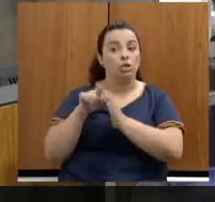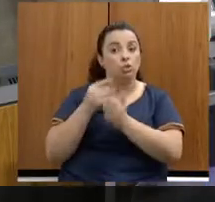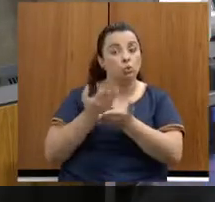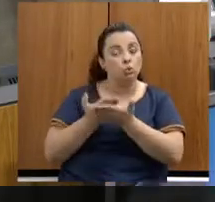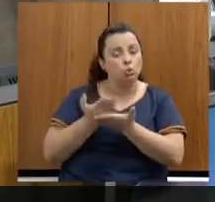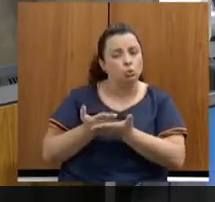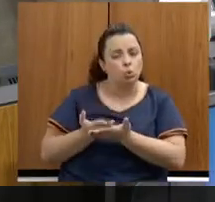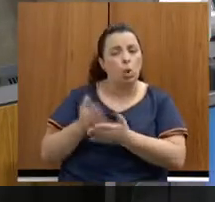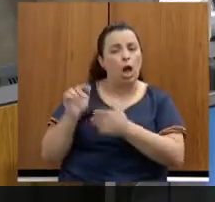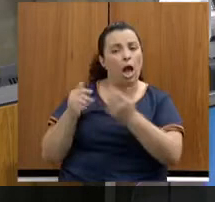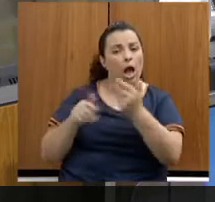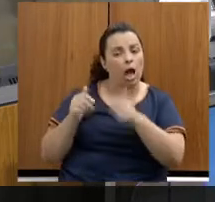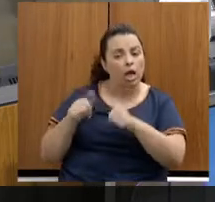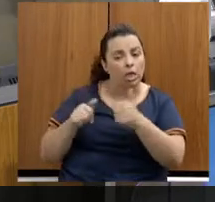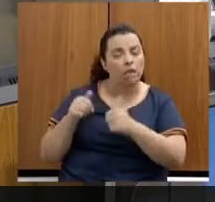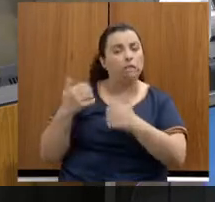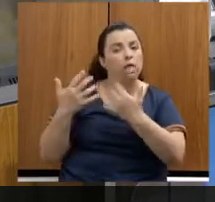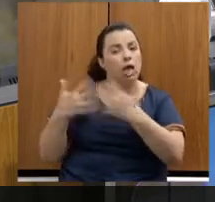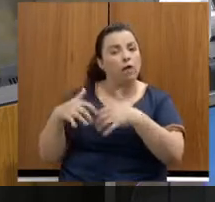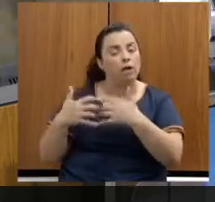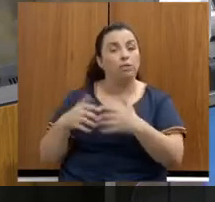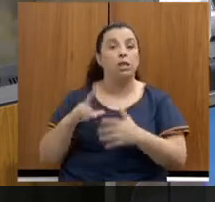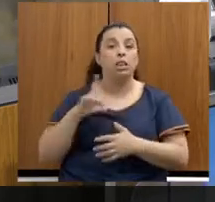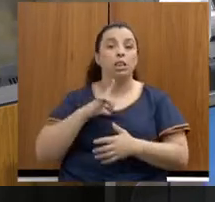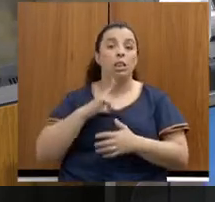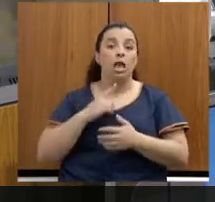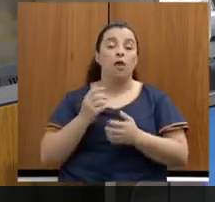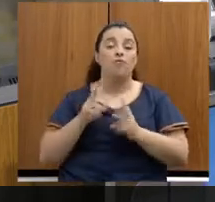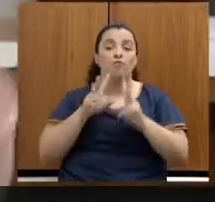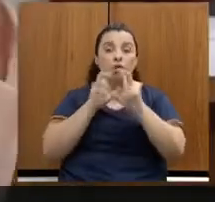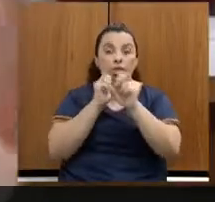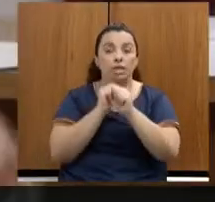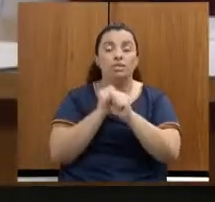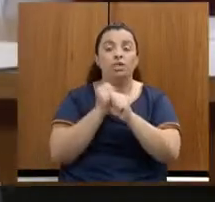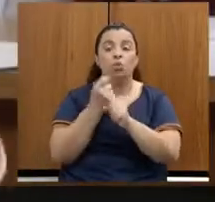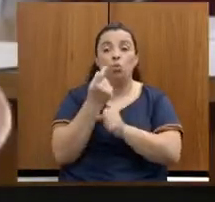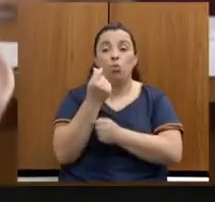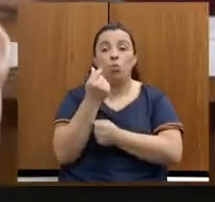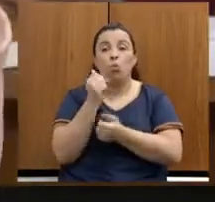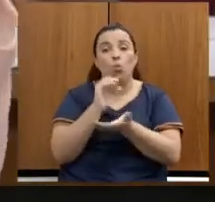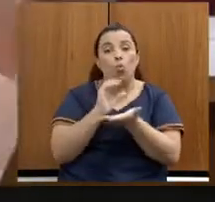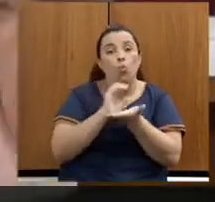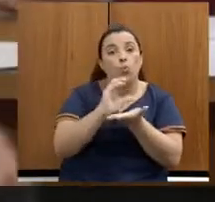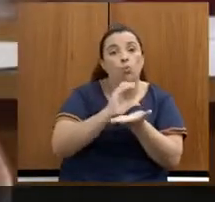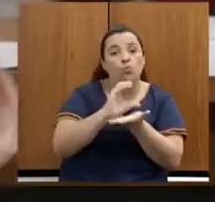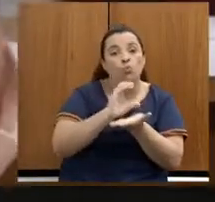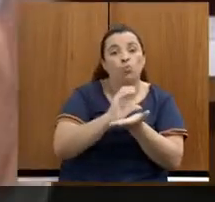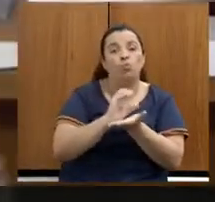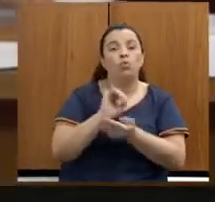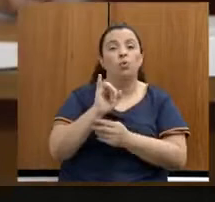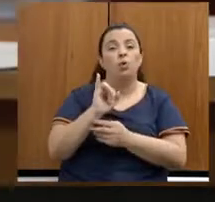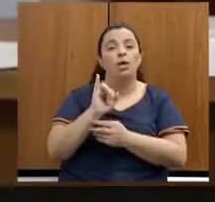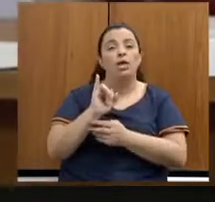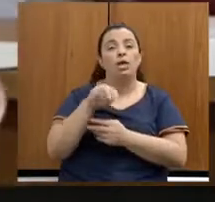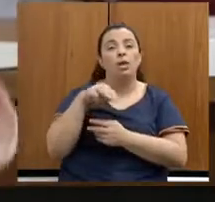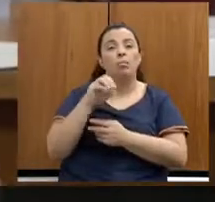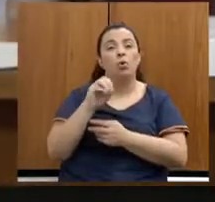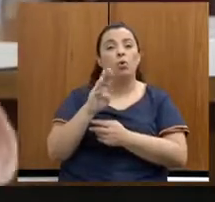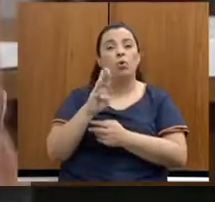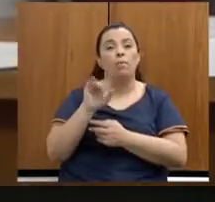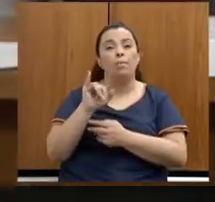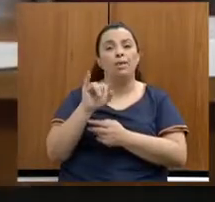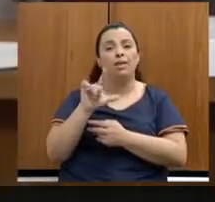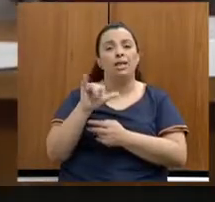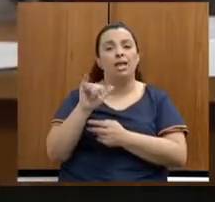fortalecendo um fundo imobiliário exatamente para a gente ter recursos para